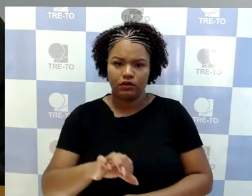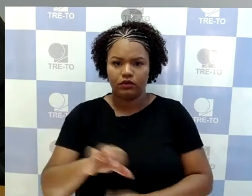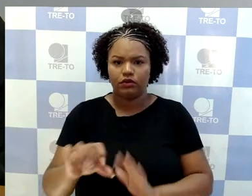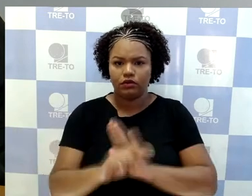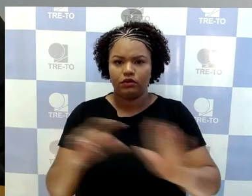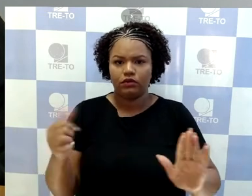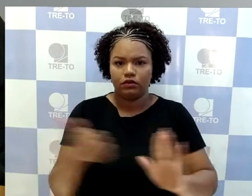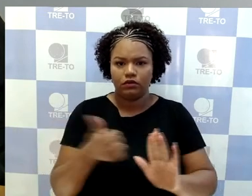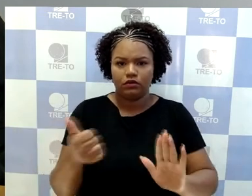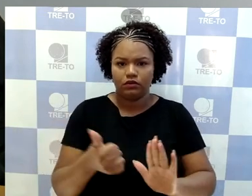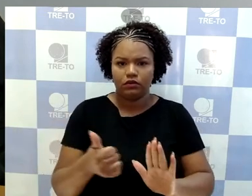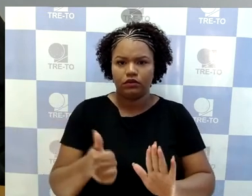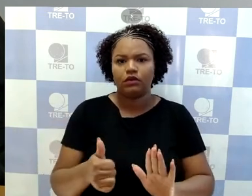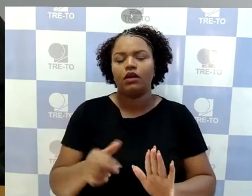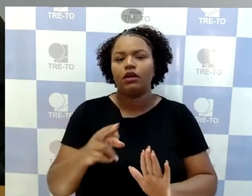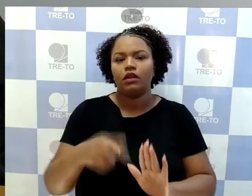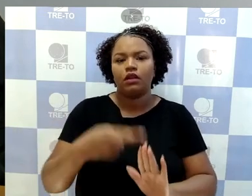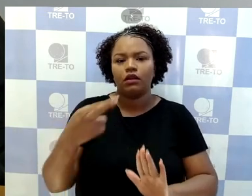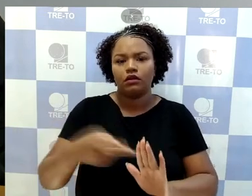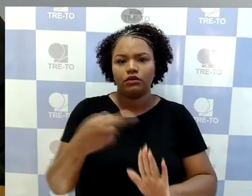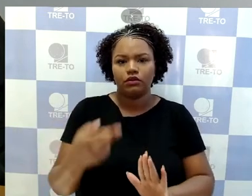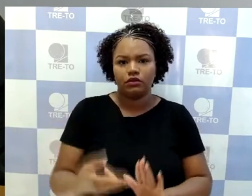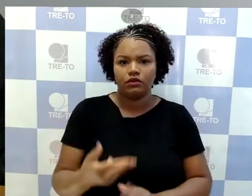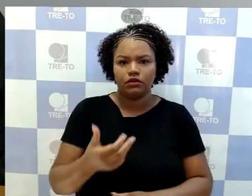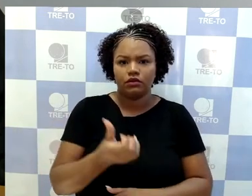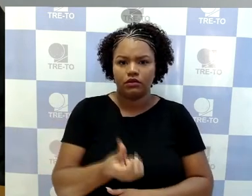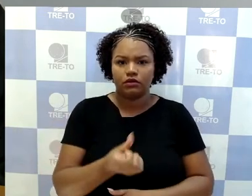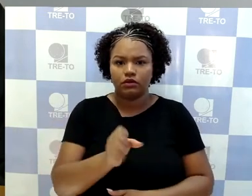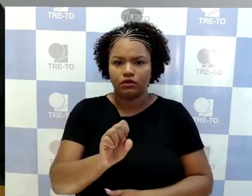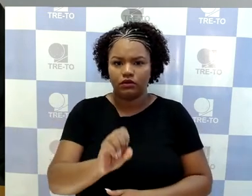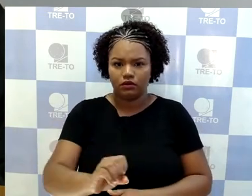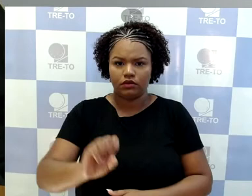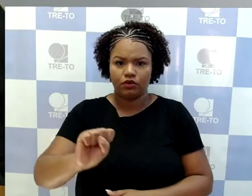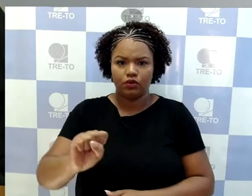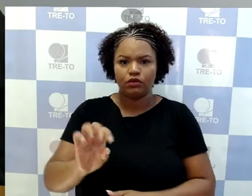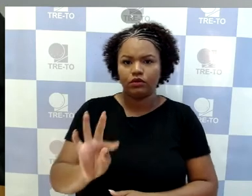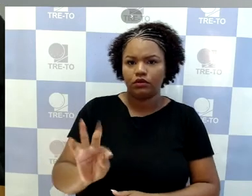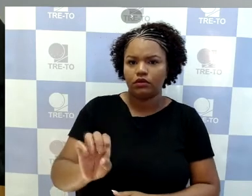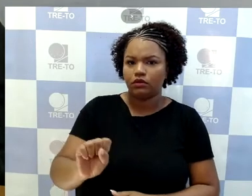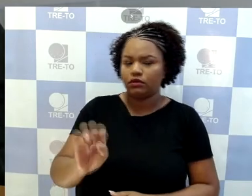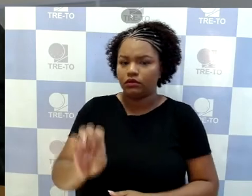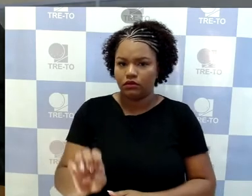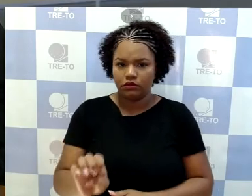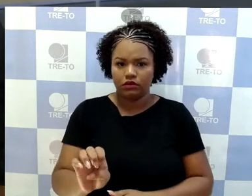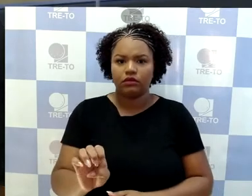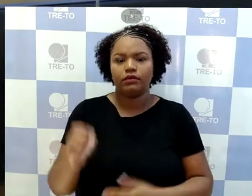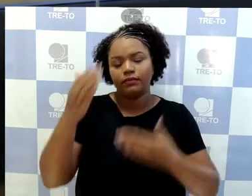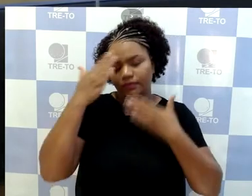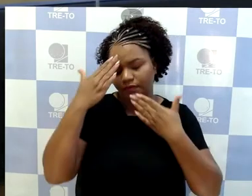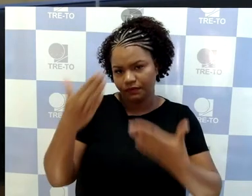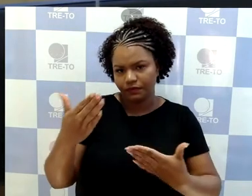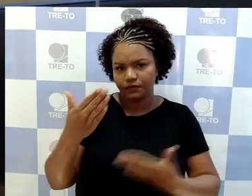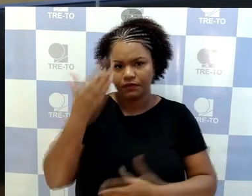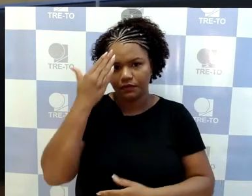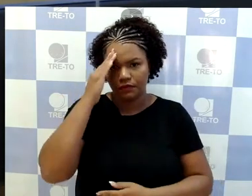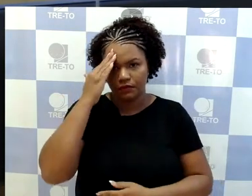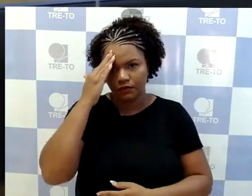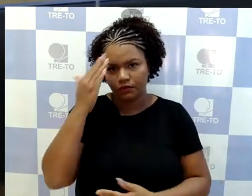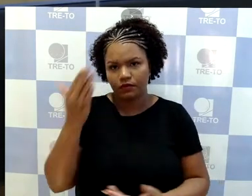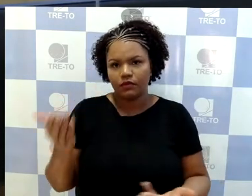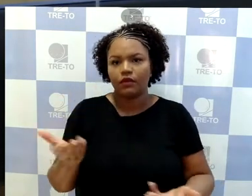23608. É o meu entendimento. Agradeço a sua excelência, doutor Rodrigo. Passa, então, a colheira dos votos.